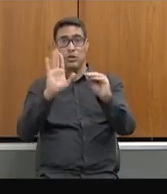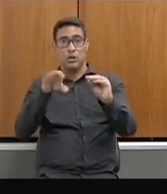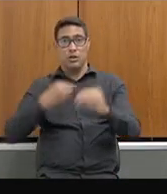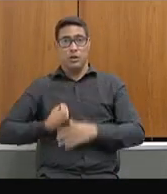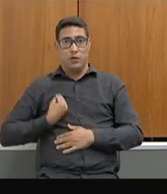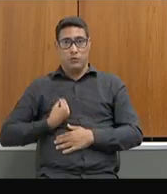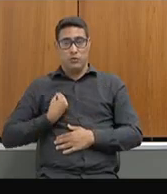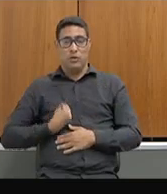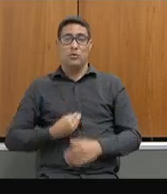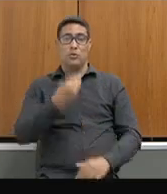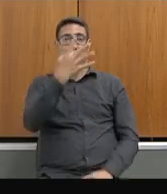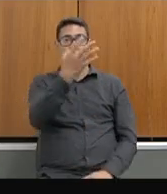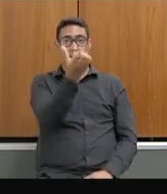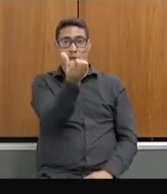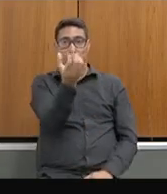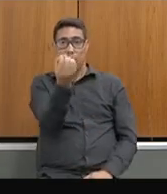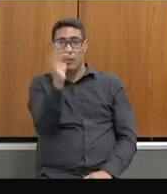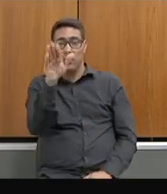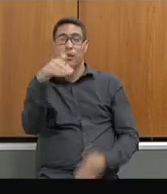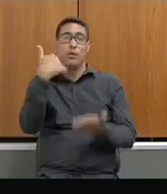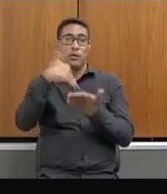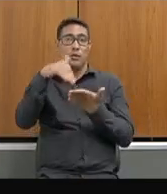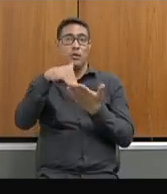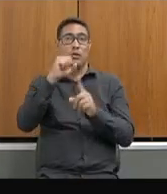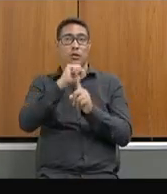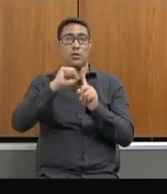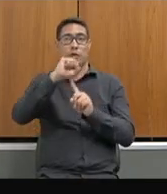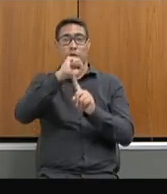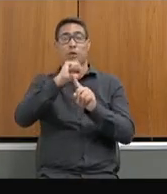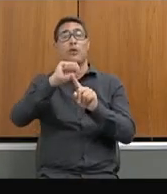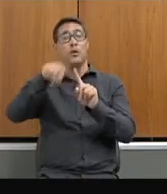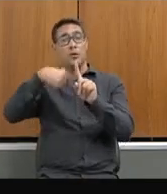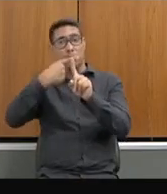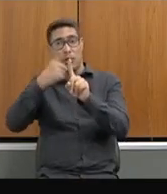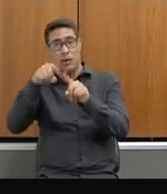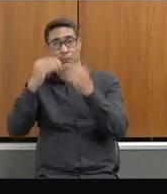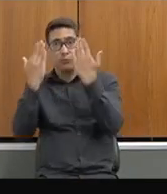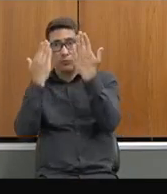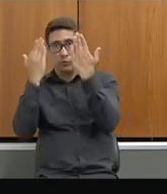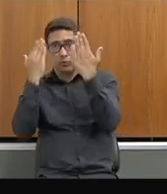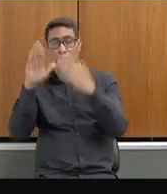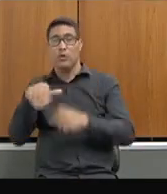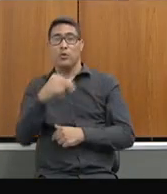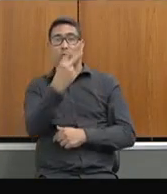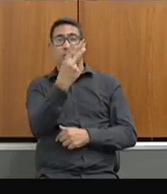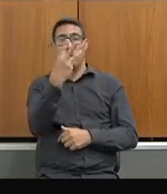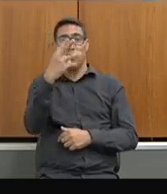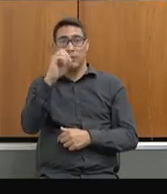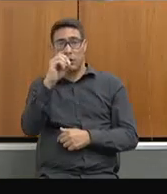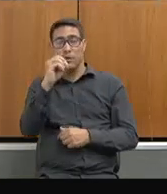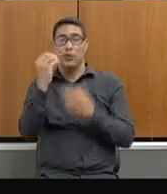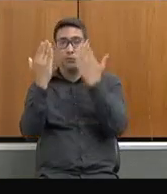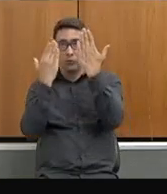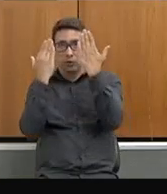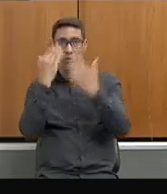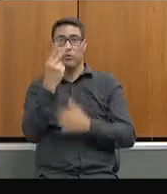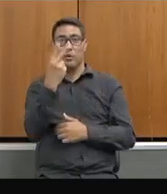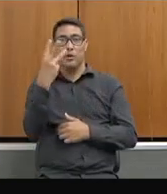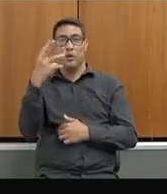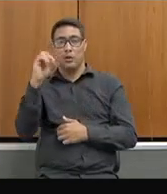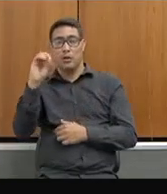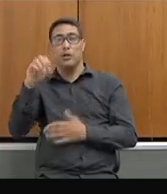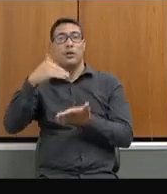que são 460 assistentes sociais e psicólogos na nossa rede. São 230, psicólogos, 230 assistentes sociais